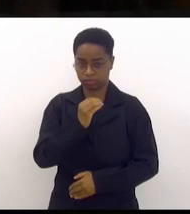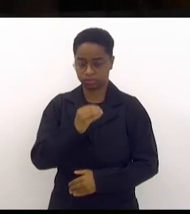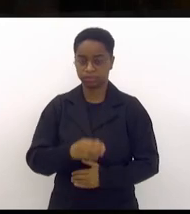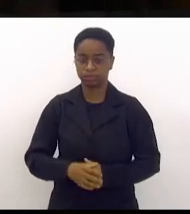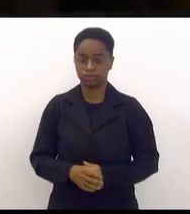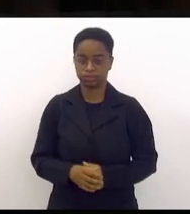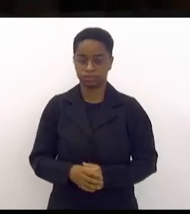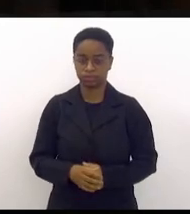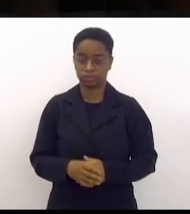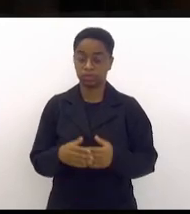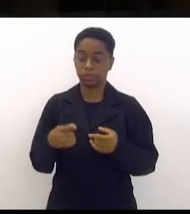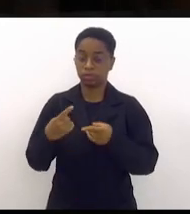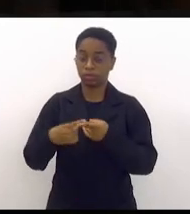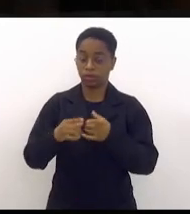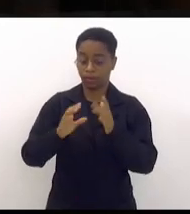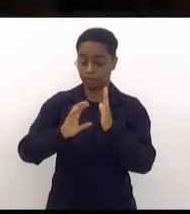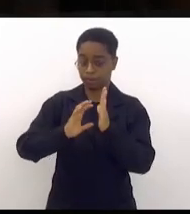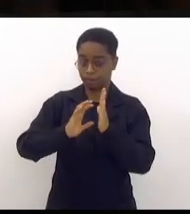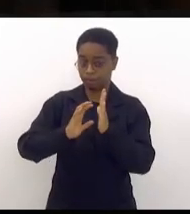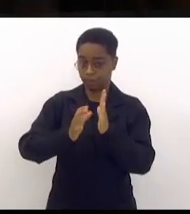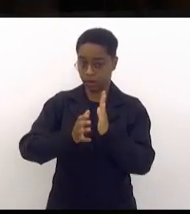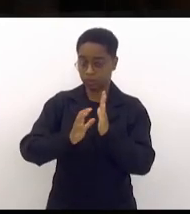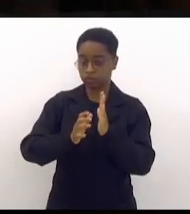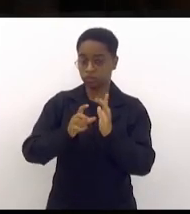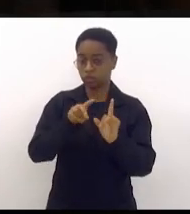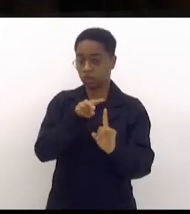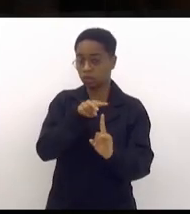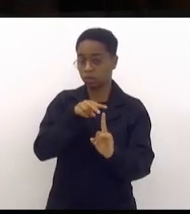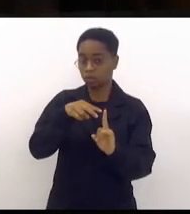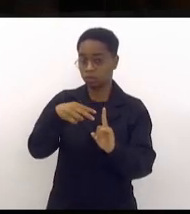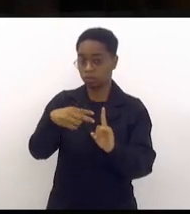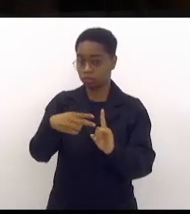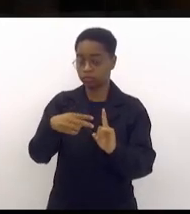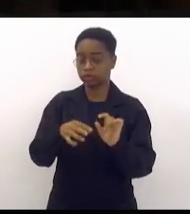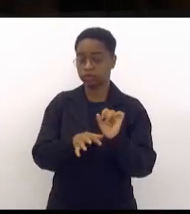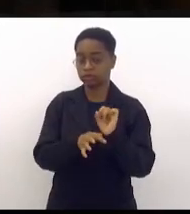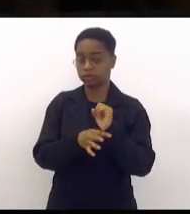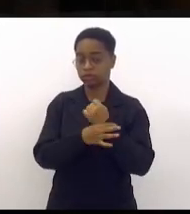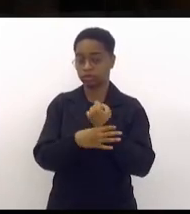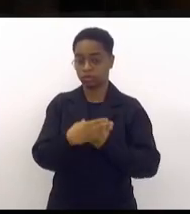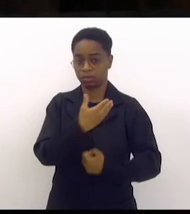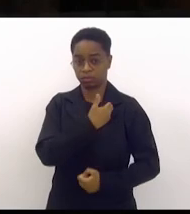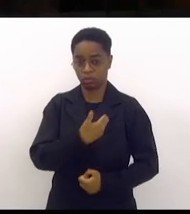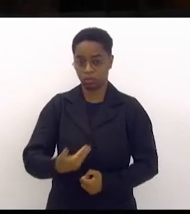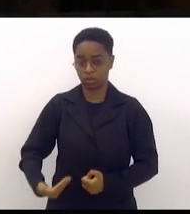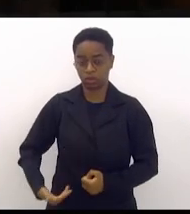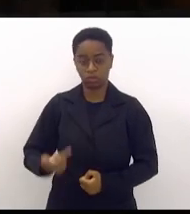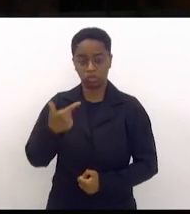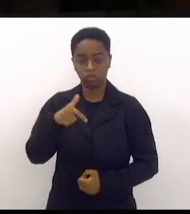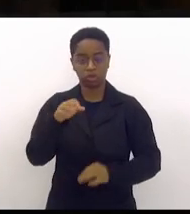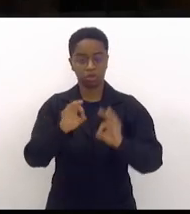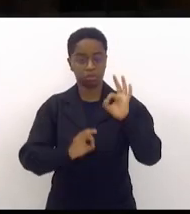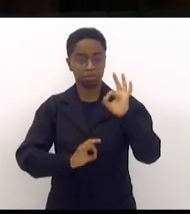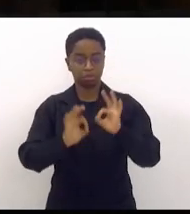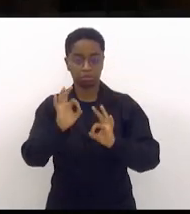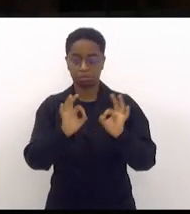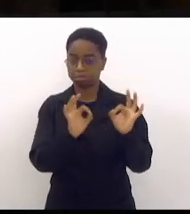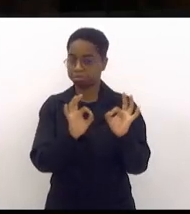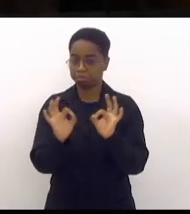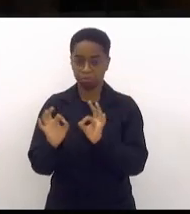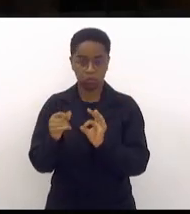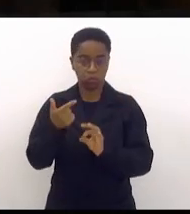este partido, do seu ponto de vista da segurança pública, não tem planejamento, não tem